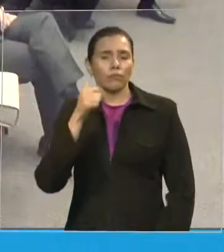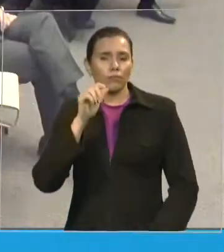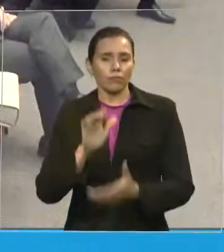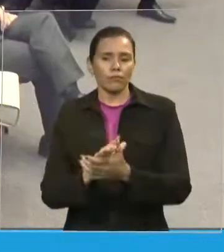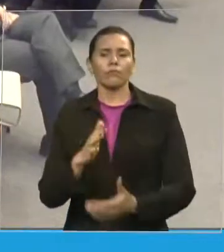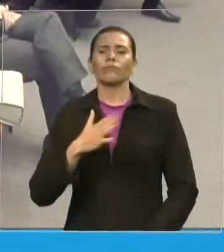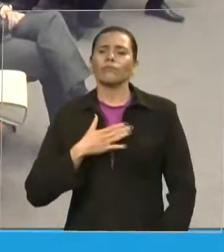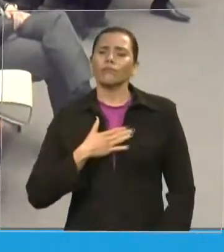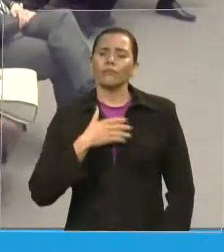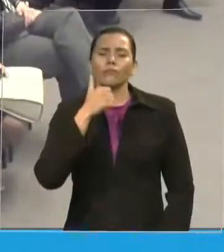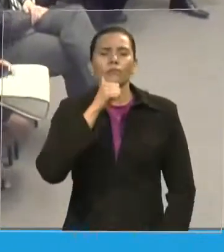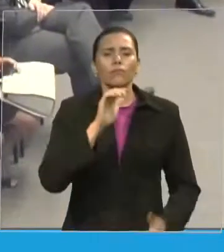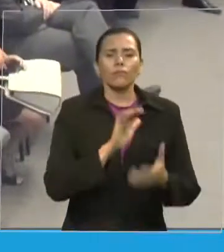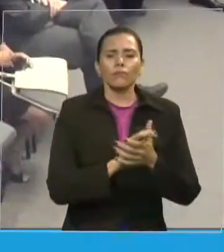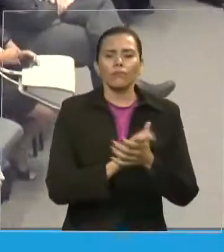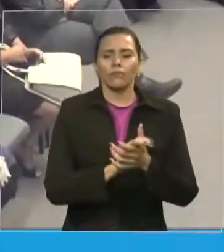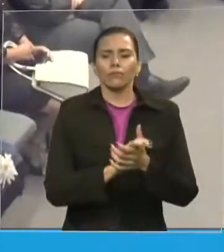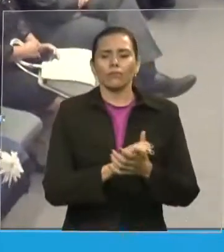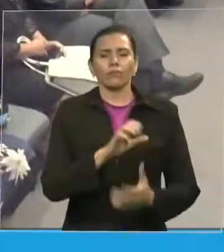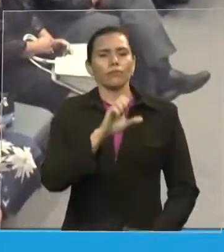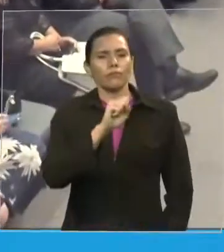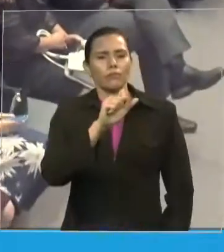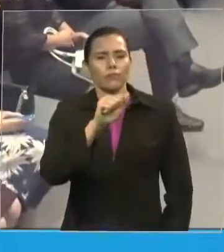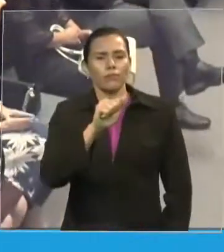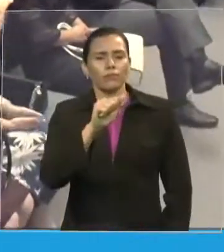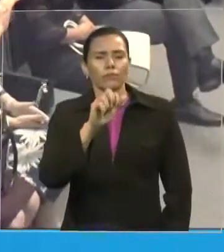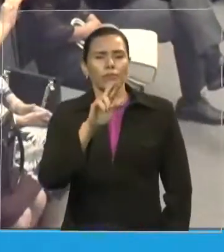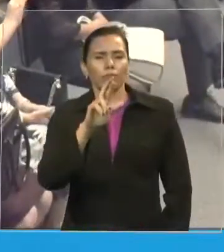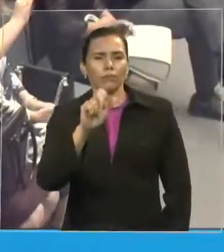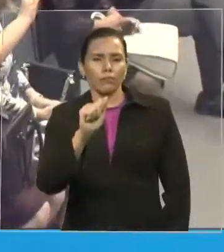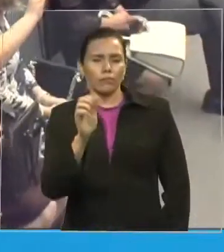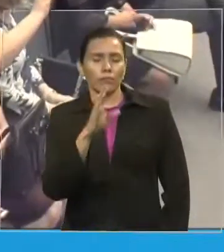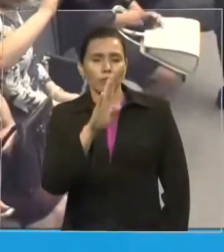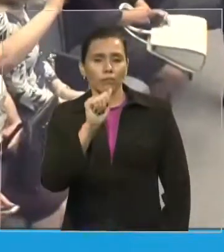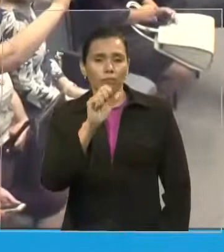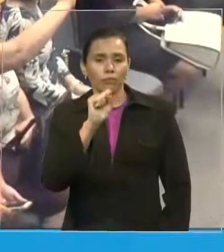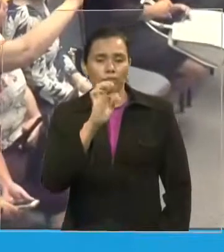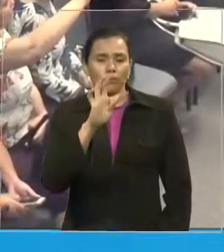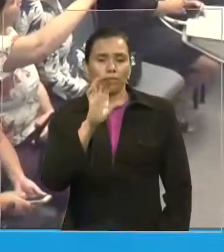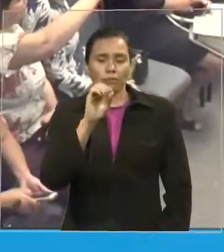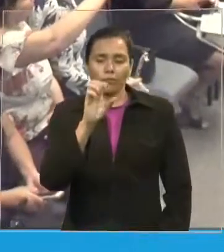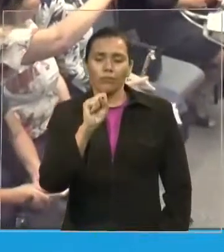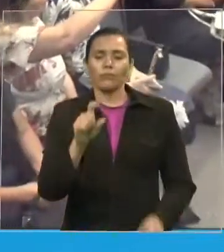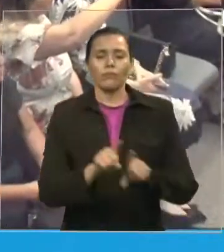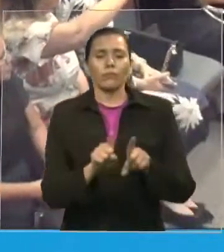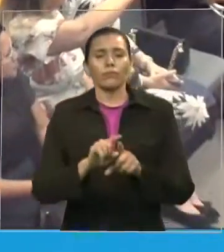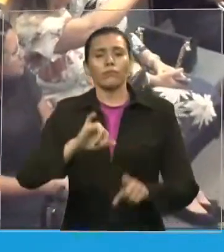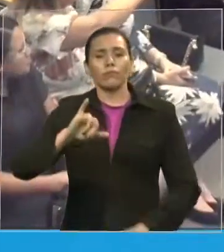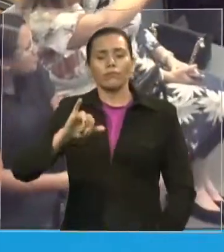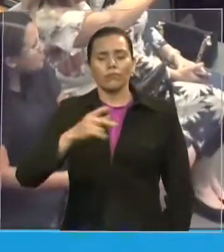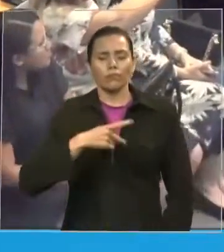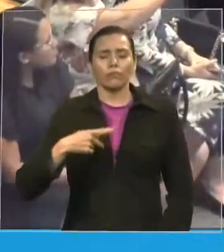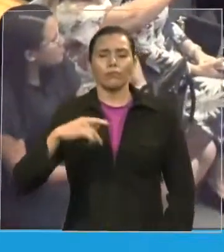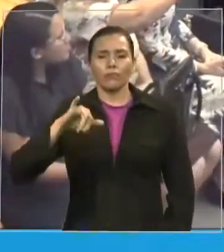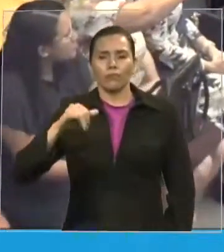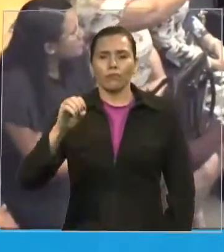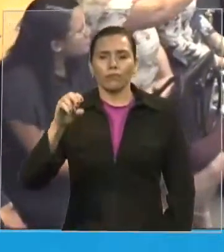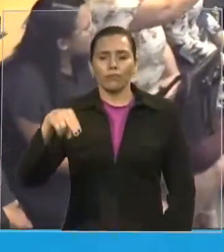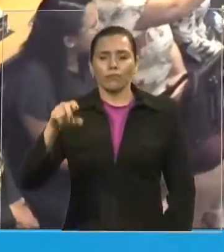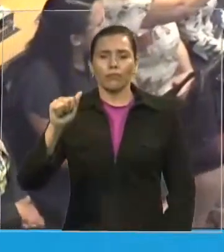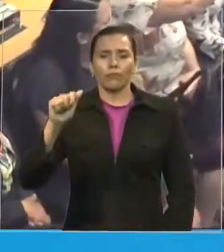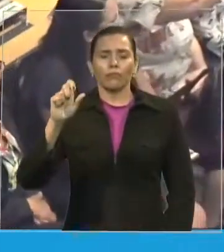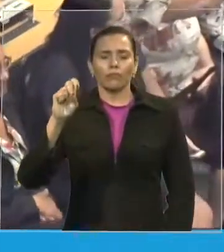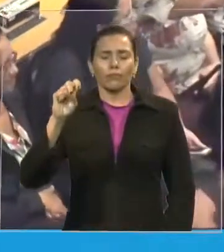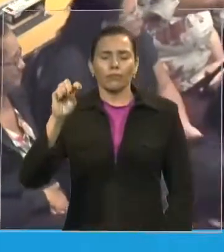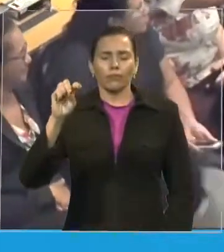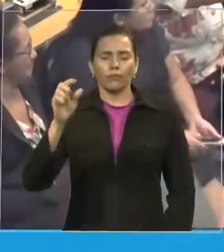Aos amigos, pastor Jônatas Câmara. Pastor Pedro Faria, lá do Piauí.